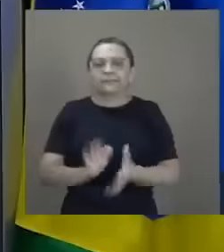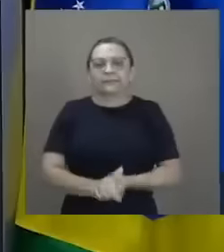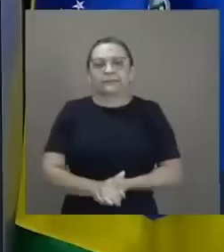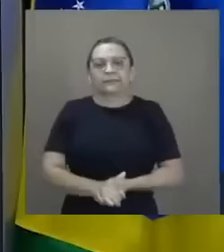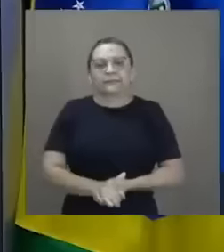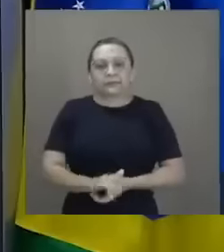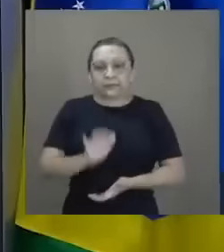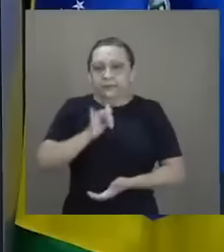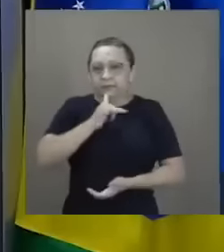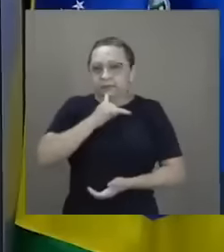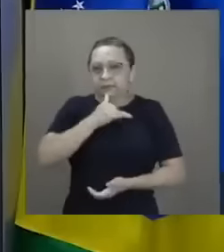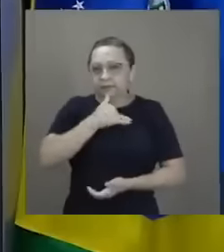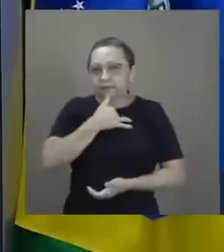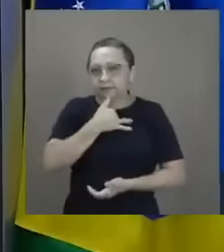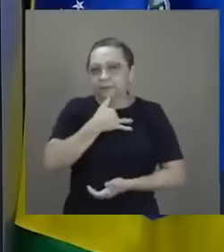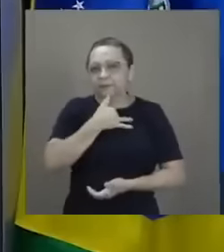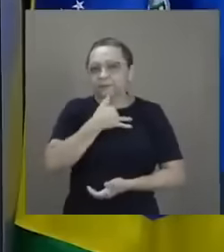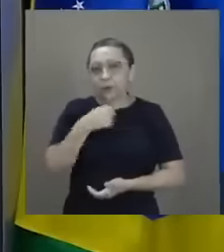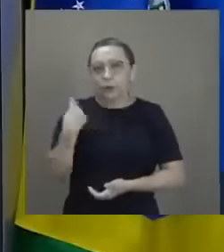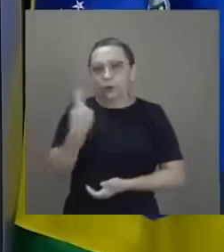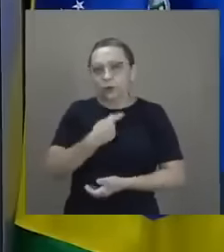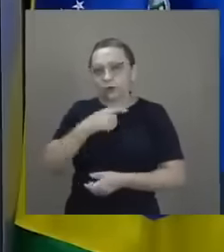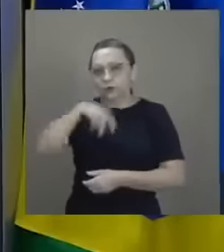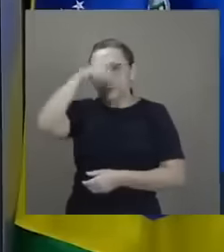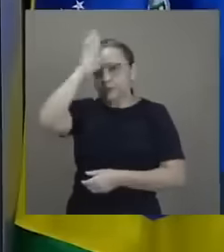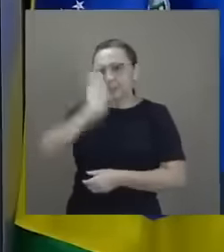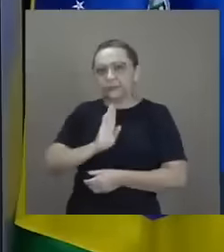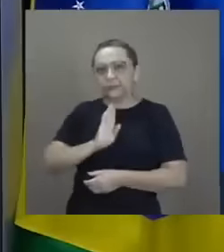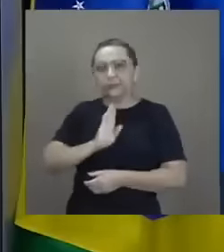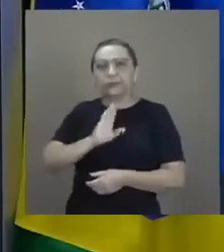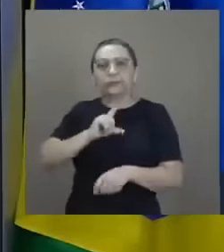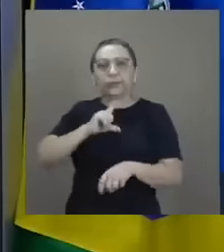Lamentavelmente, nosso país vive uma situação de não normalidade.